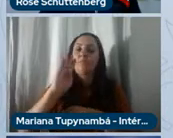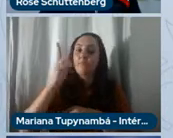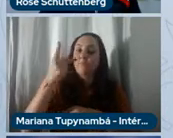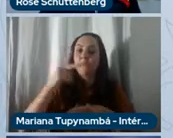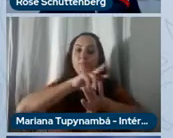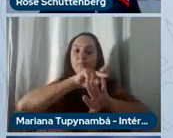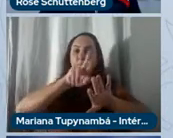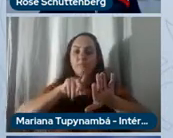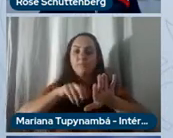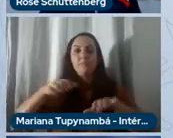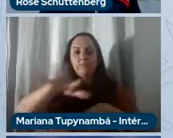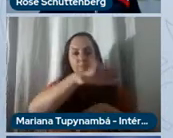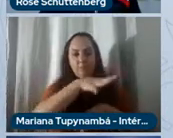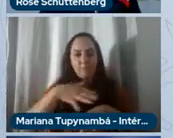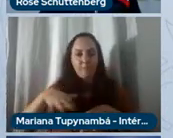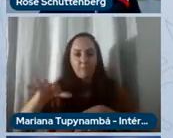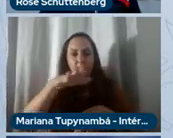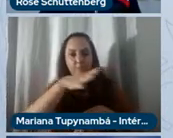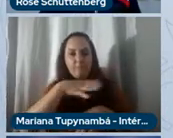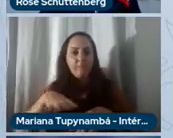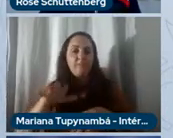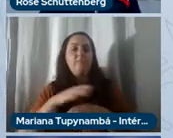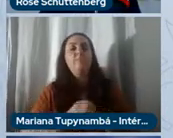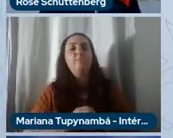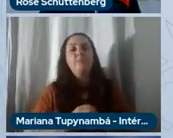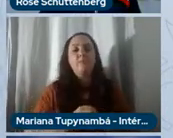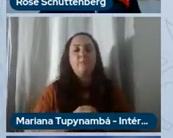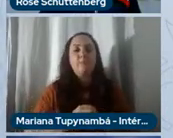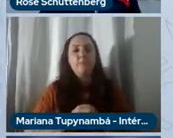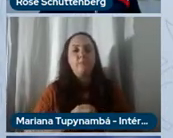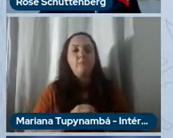São Gabriel, Poços de Caldas e Praça da Liberdade.